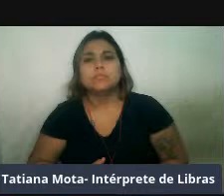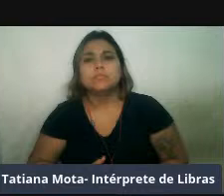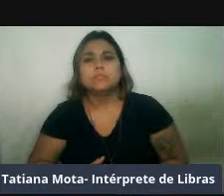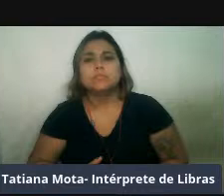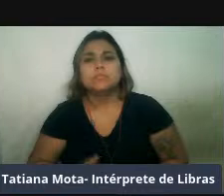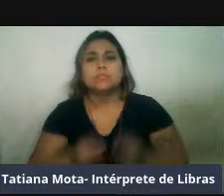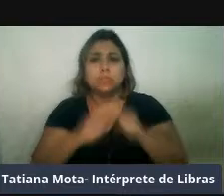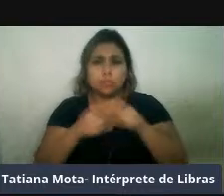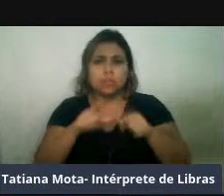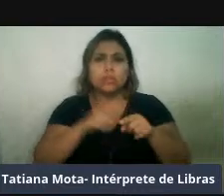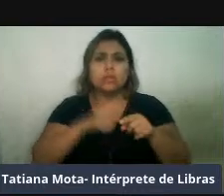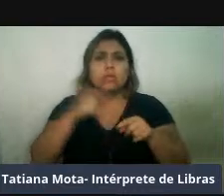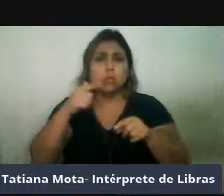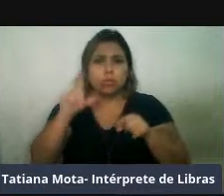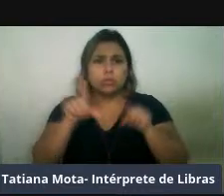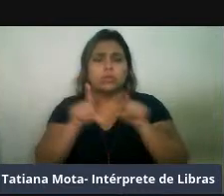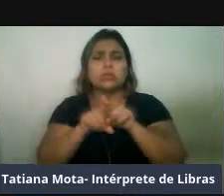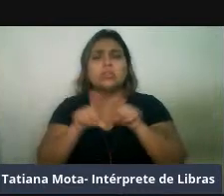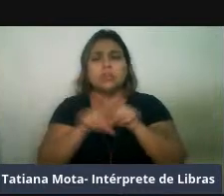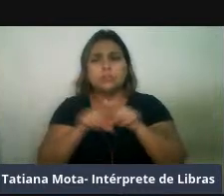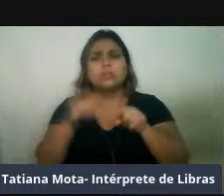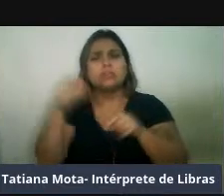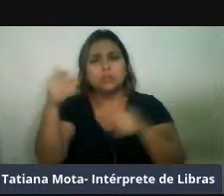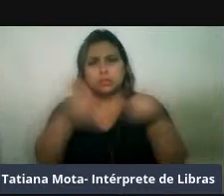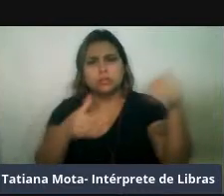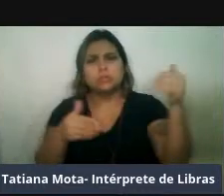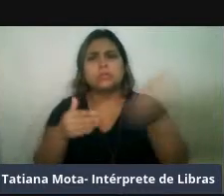também estão consideradas espécies bem ameaçadas.